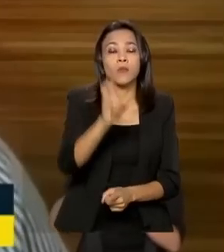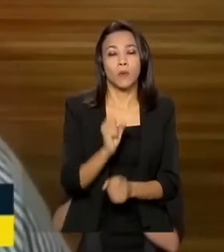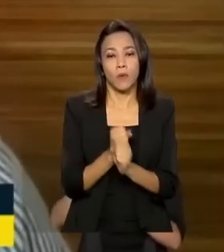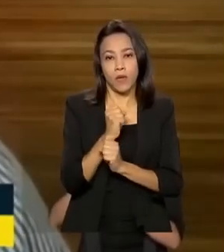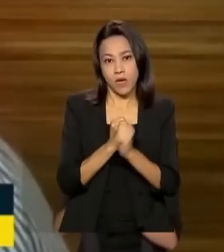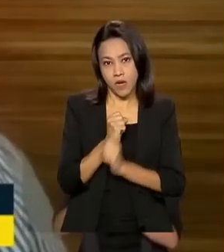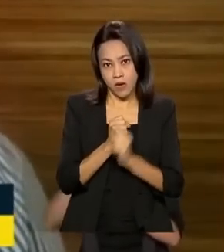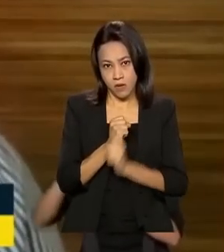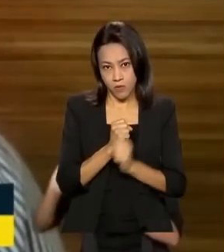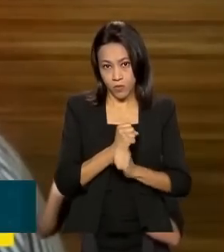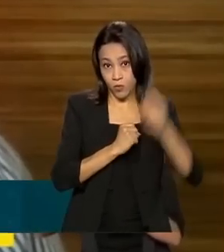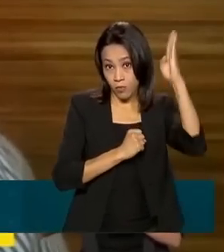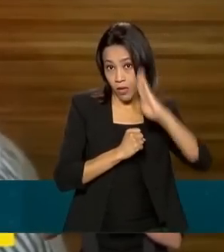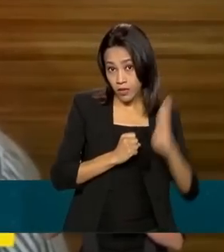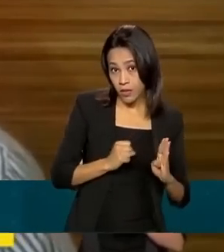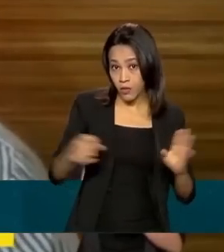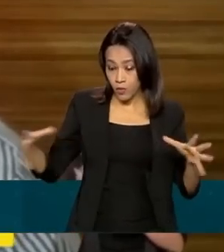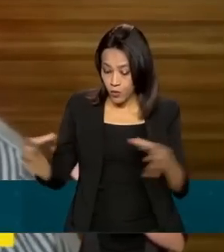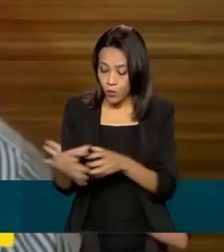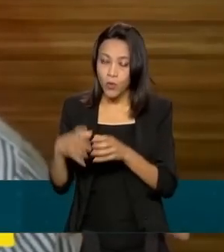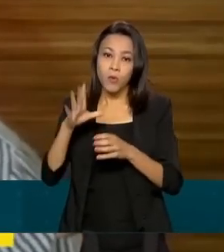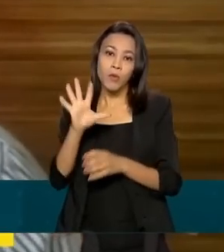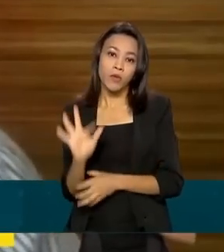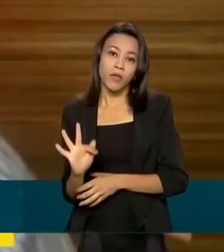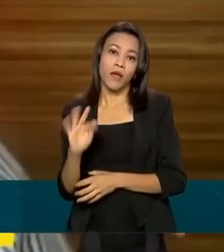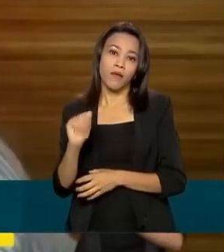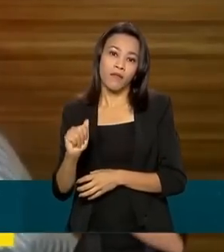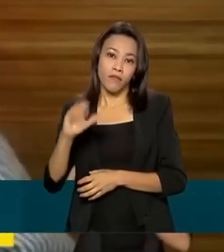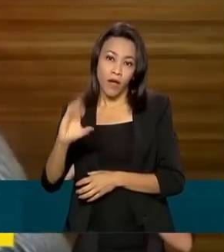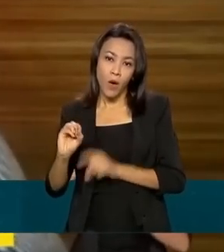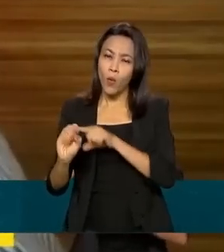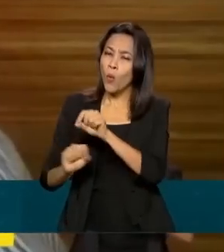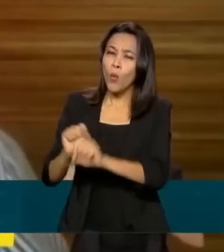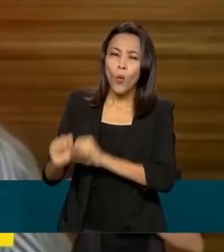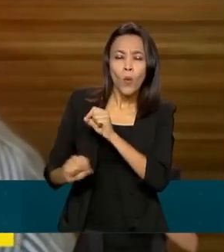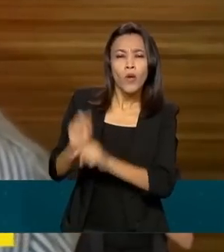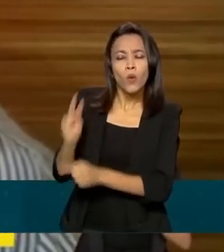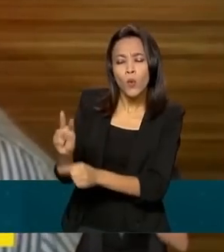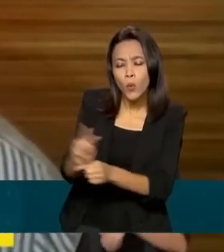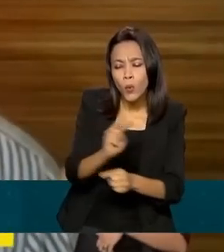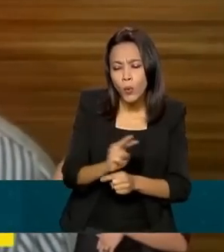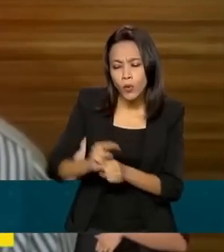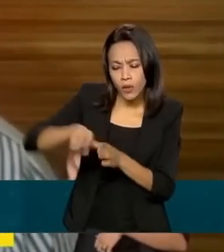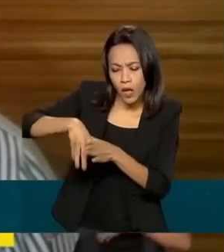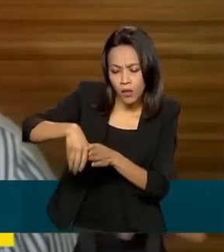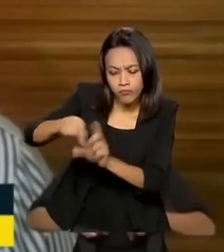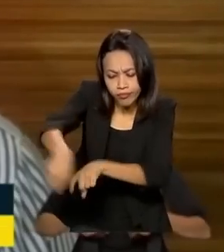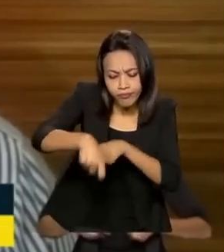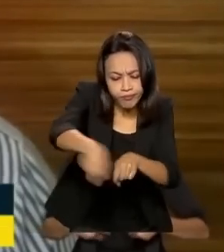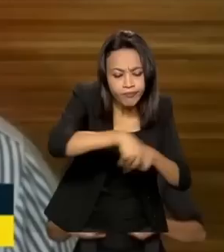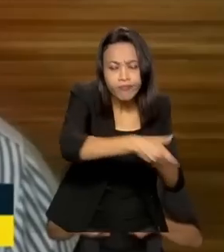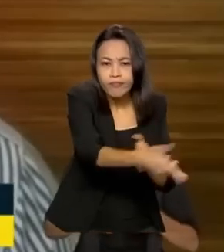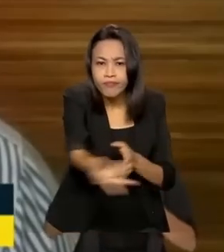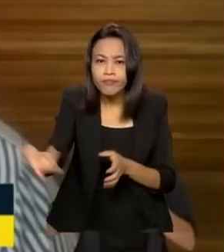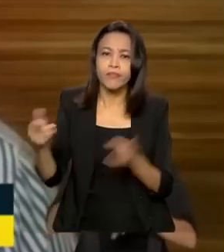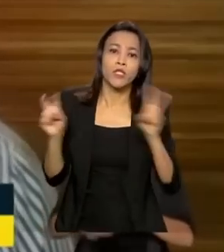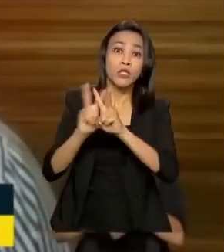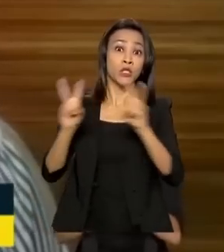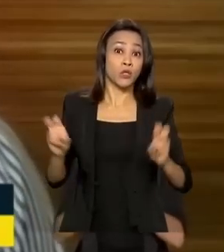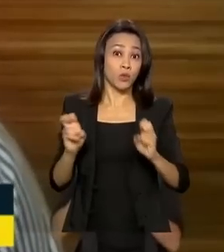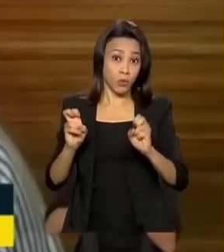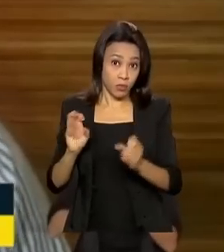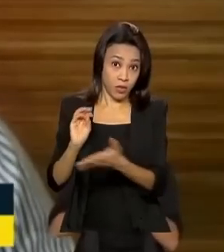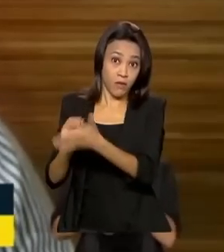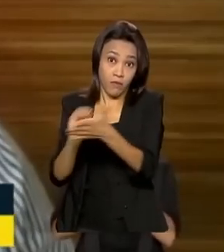Brasil e a FAO, essa organização que cuida da agricultura e do combate também, nesse comitê específico, a insegurança alimentar.